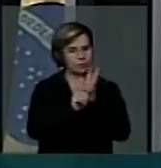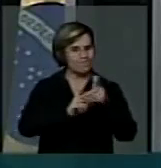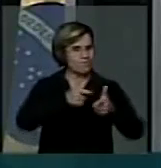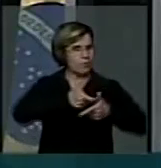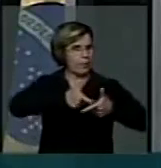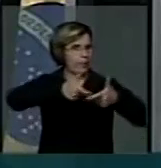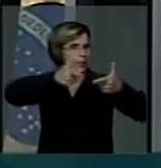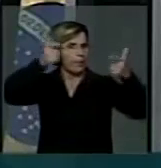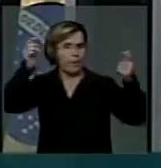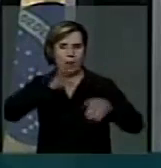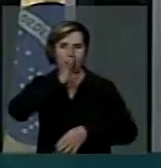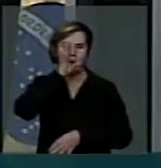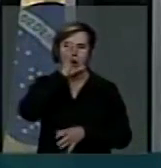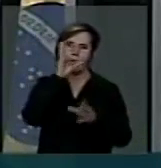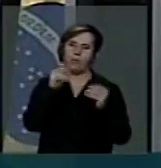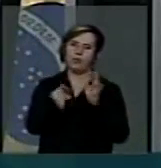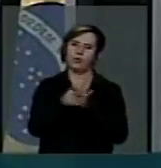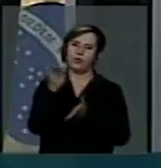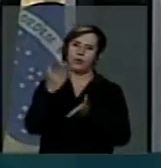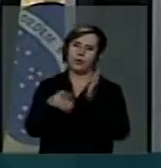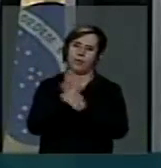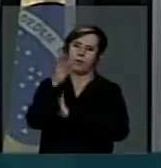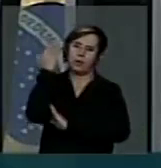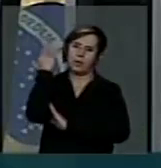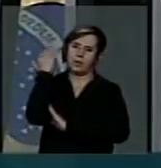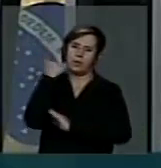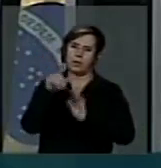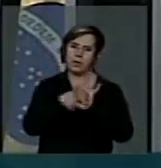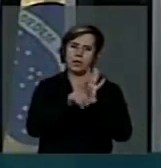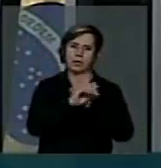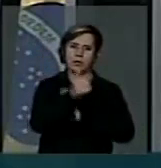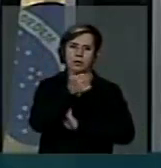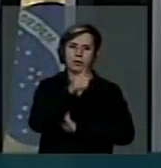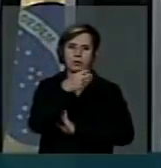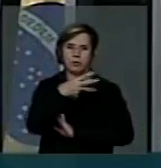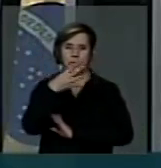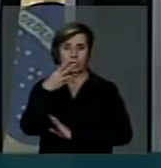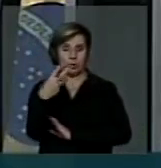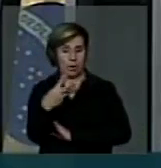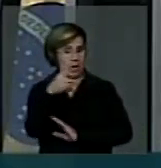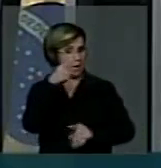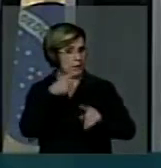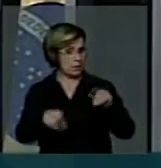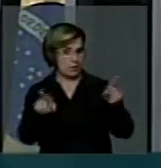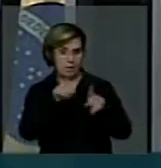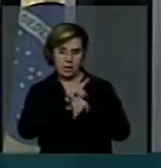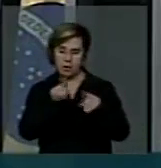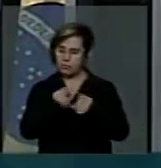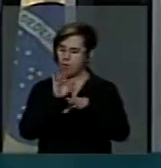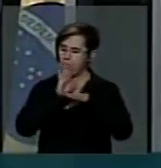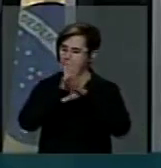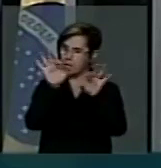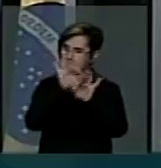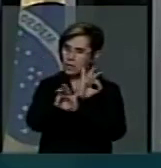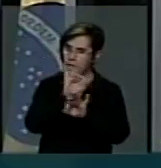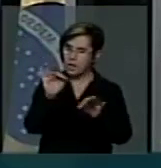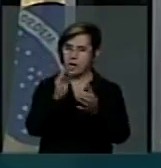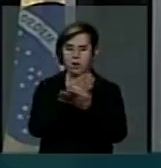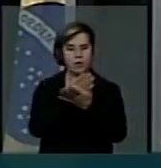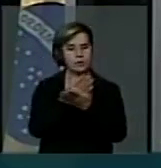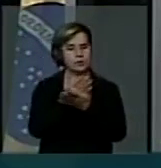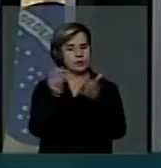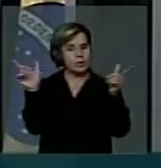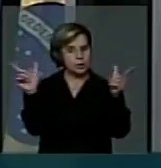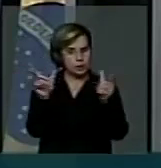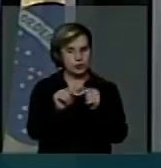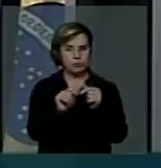muito, muito na última década. A lei 11.343 não impediu nem ajudou a enfrentar a explosão